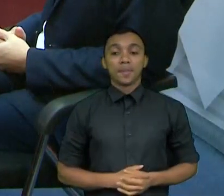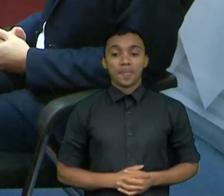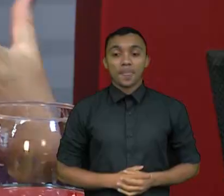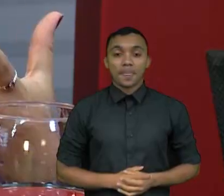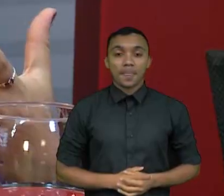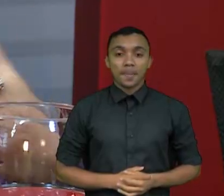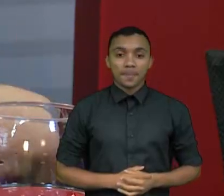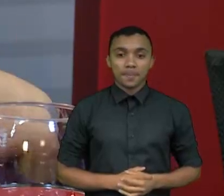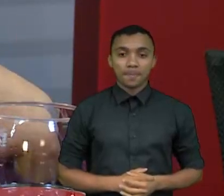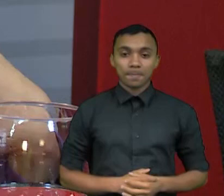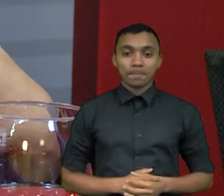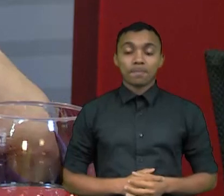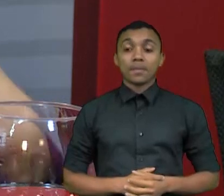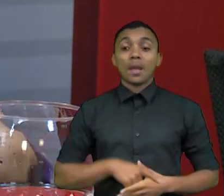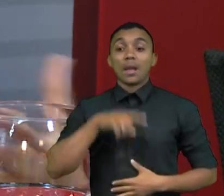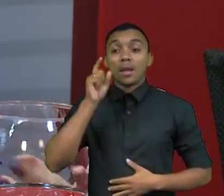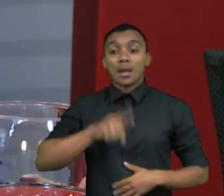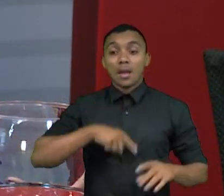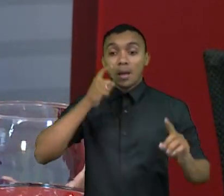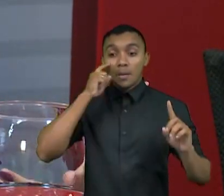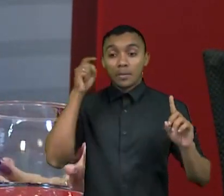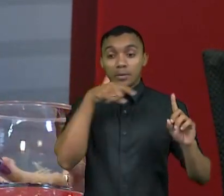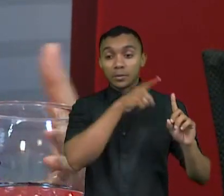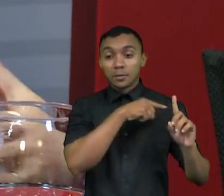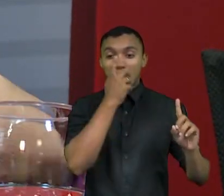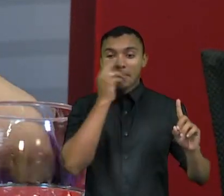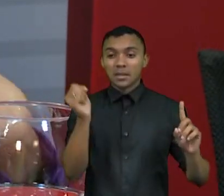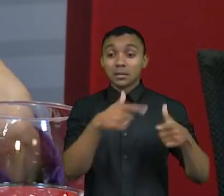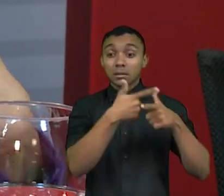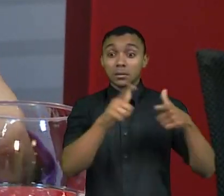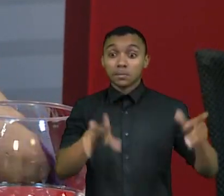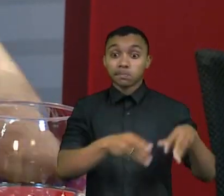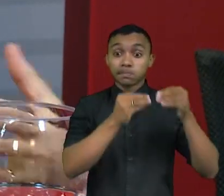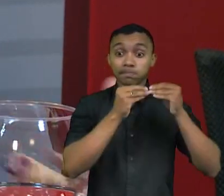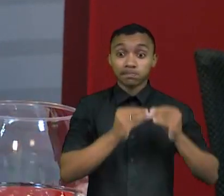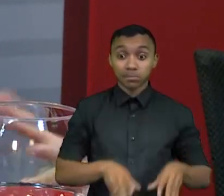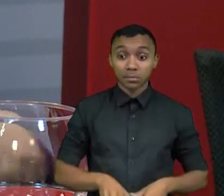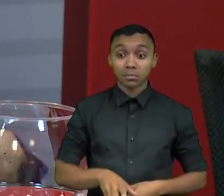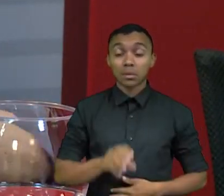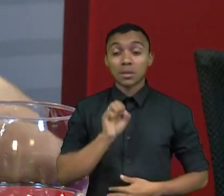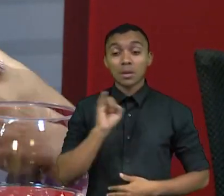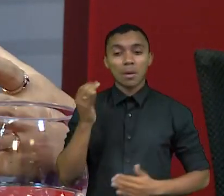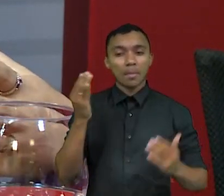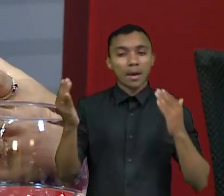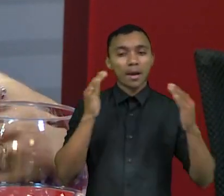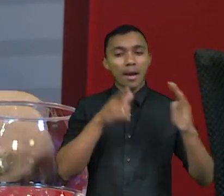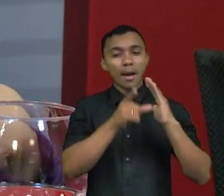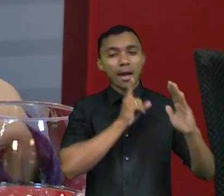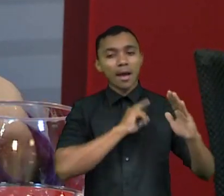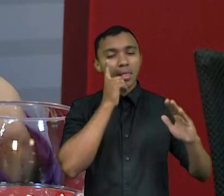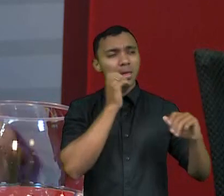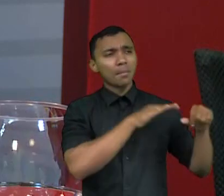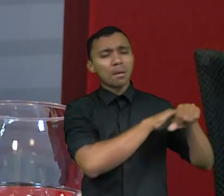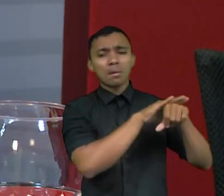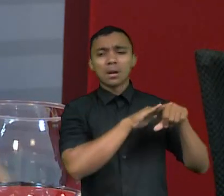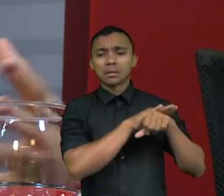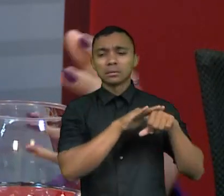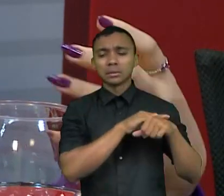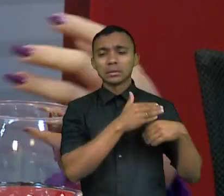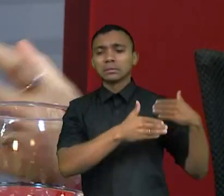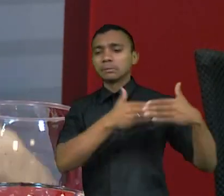a multidão tem a função de destruir, então vem se colocando esse discurso ao longo do tempo para